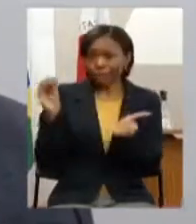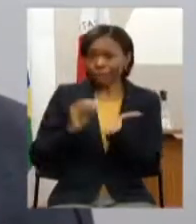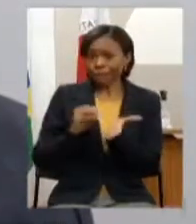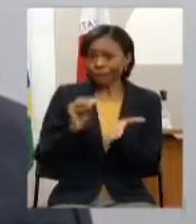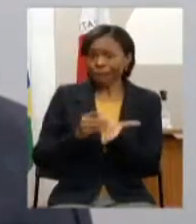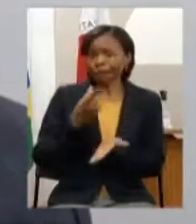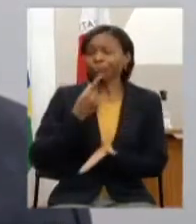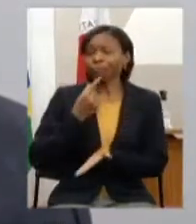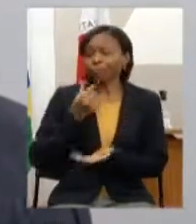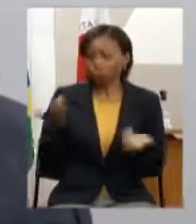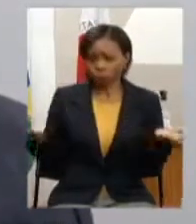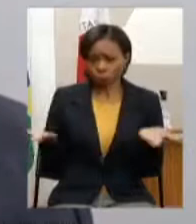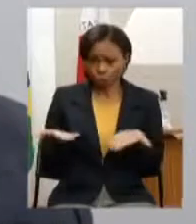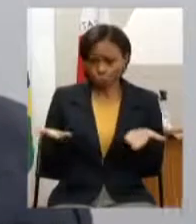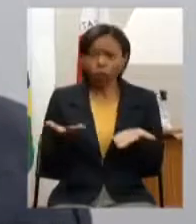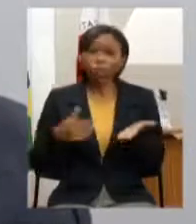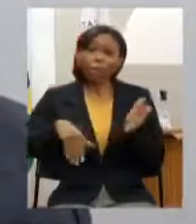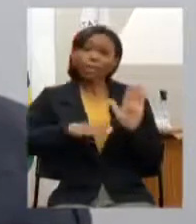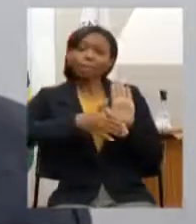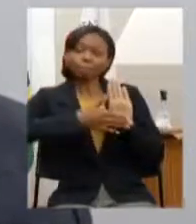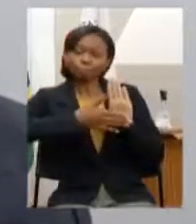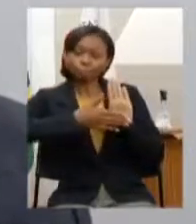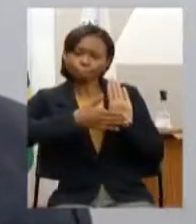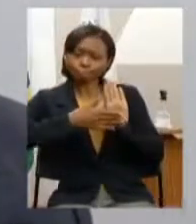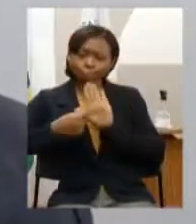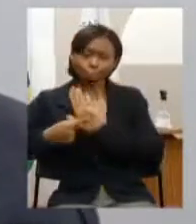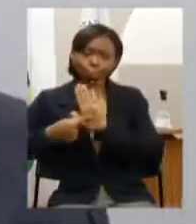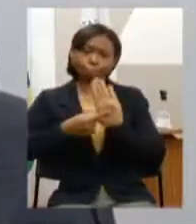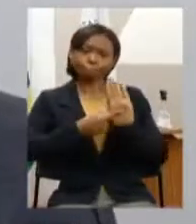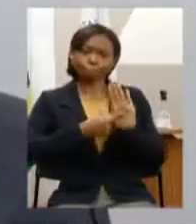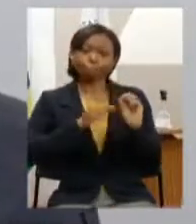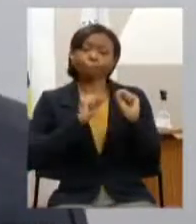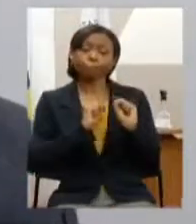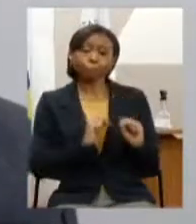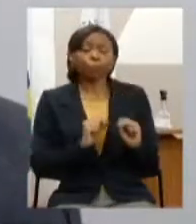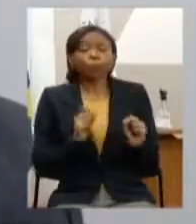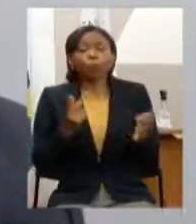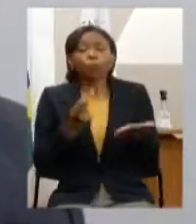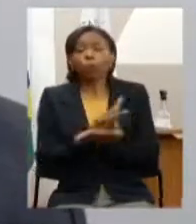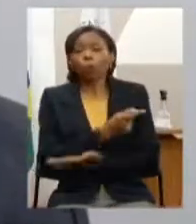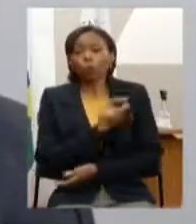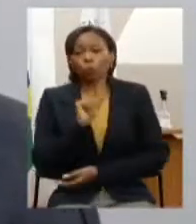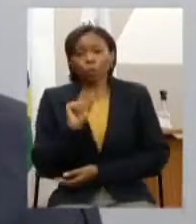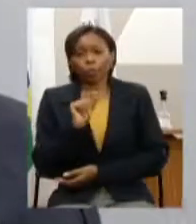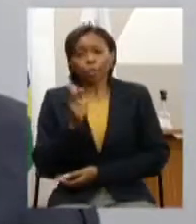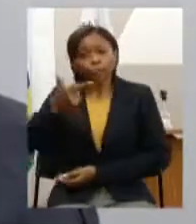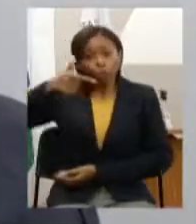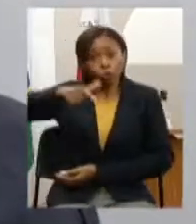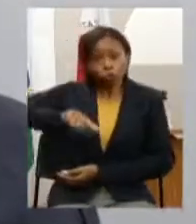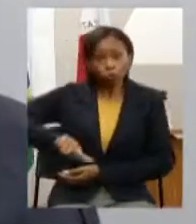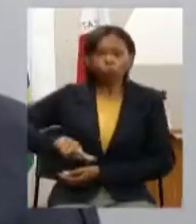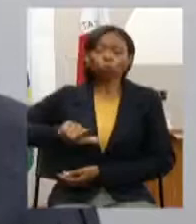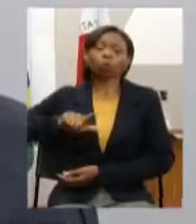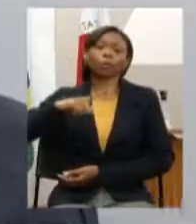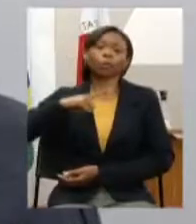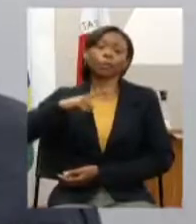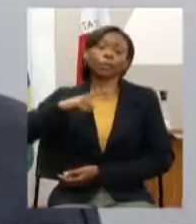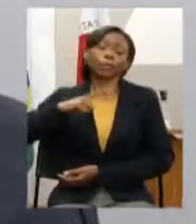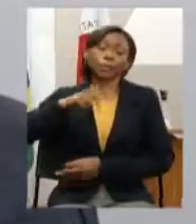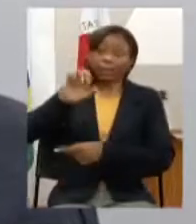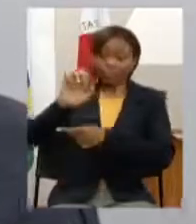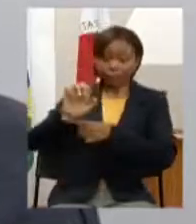proposições que pudessem enfim retornar ao estado valor